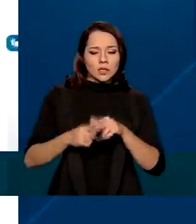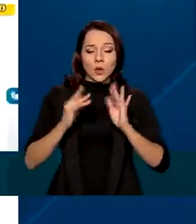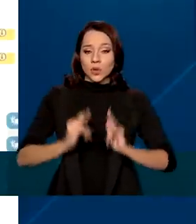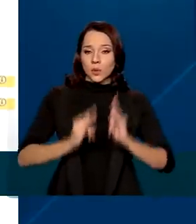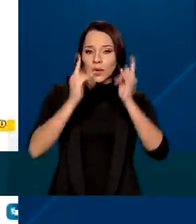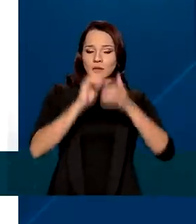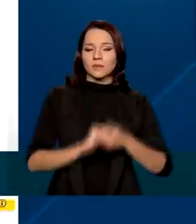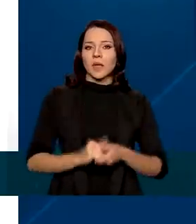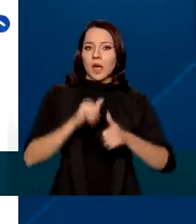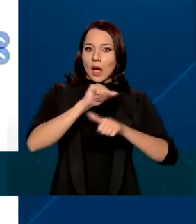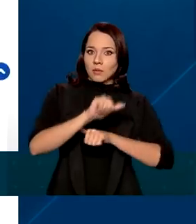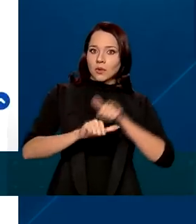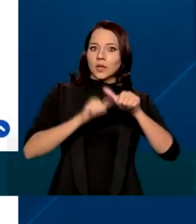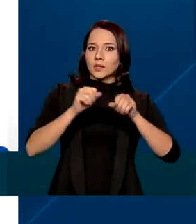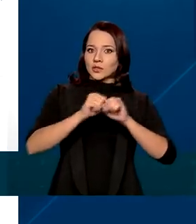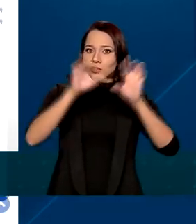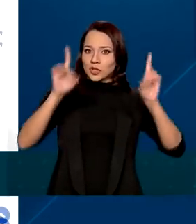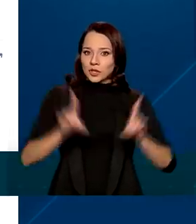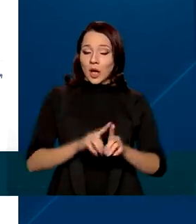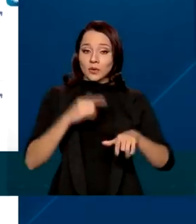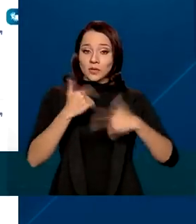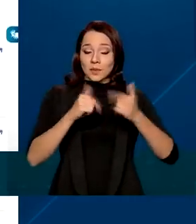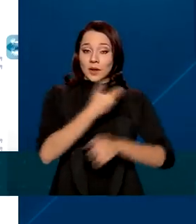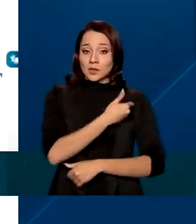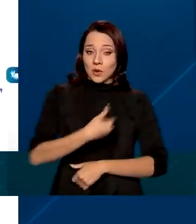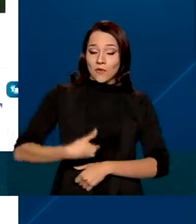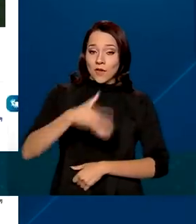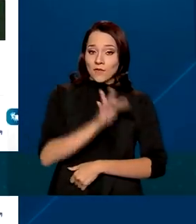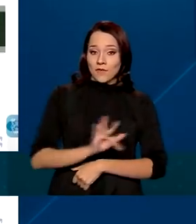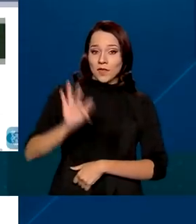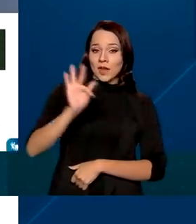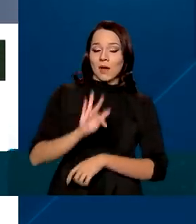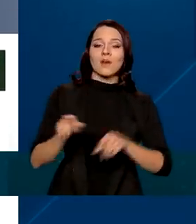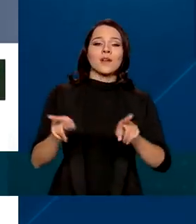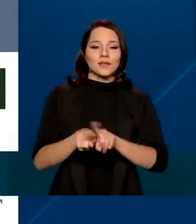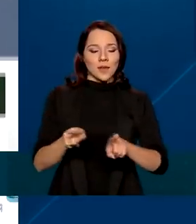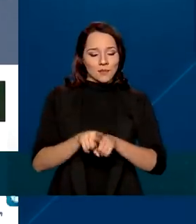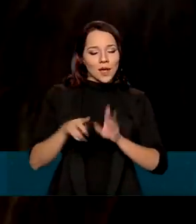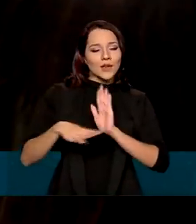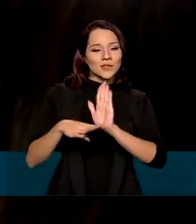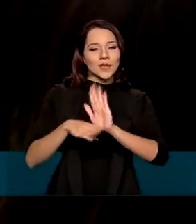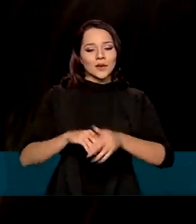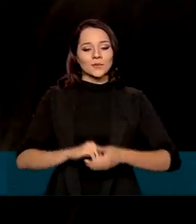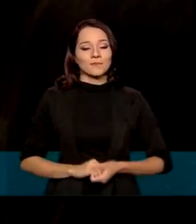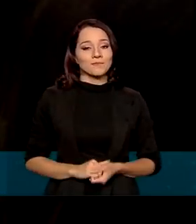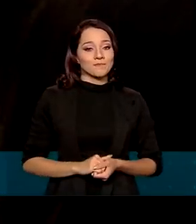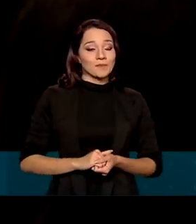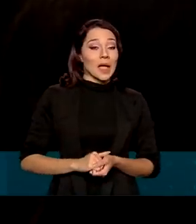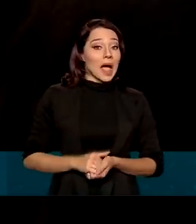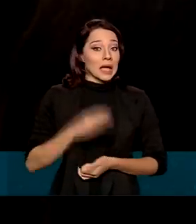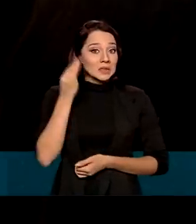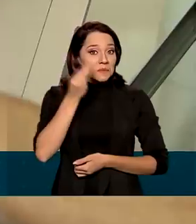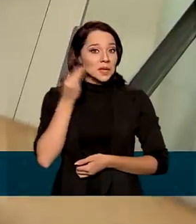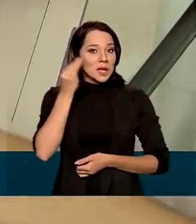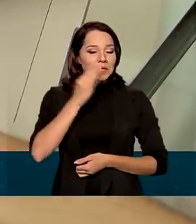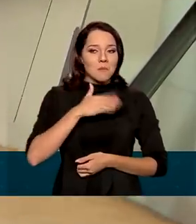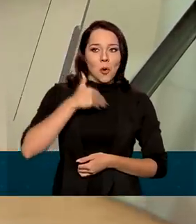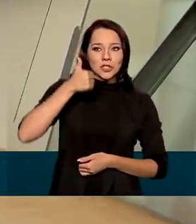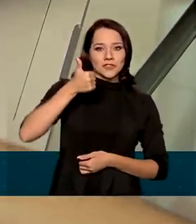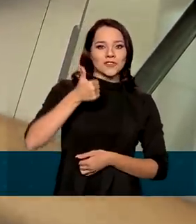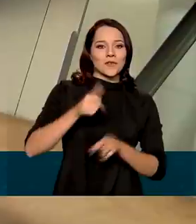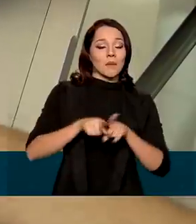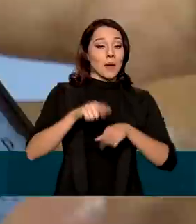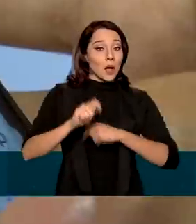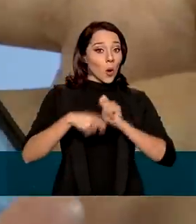A transformação digital dos serviços do governo federal também contribuiu. A experiência positiva e a